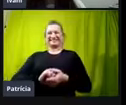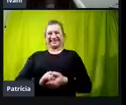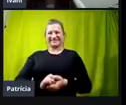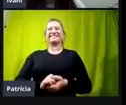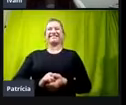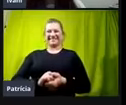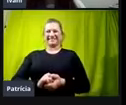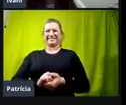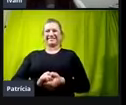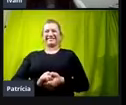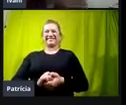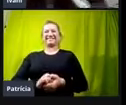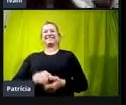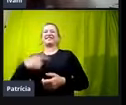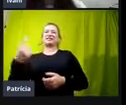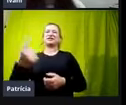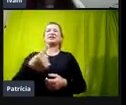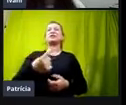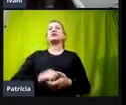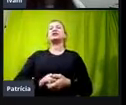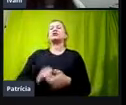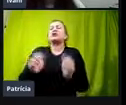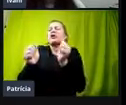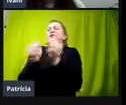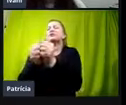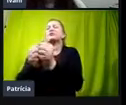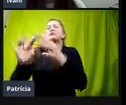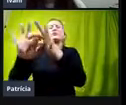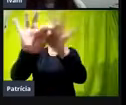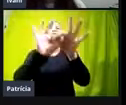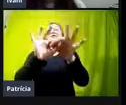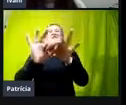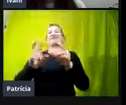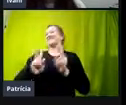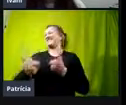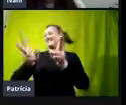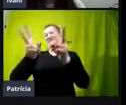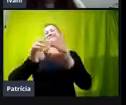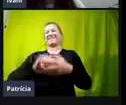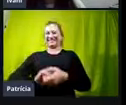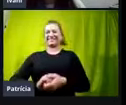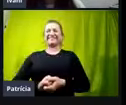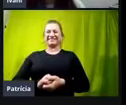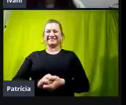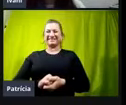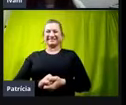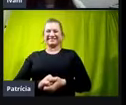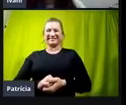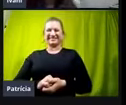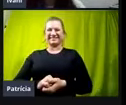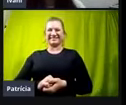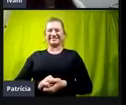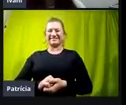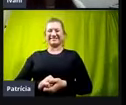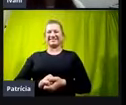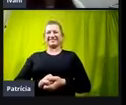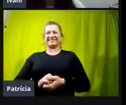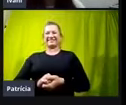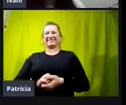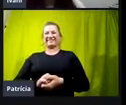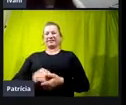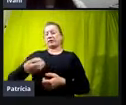né, que a gente, a gente tá junto, né, e dizer que vidas